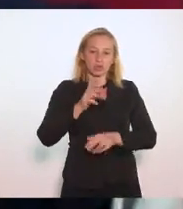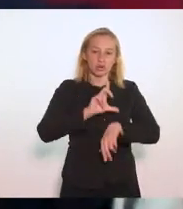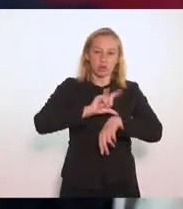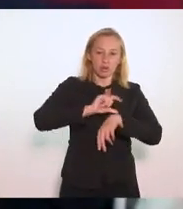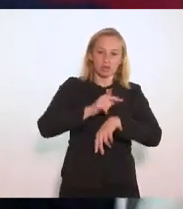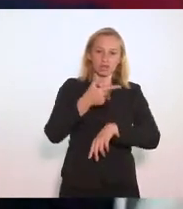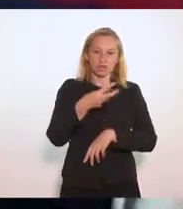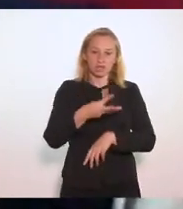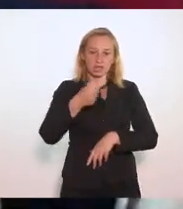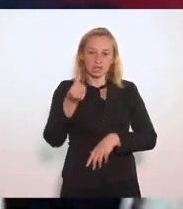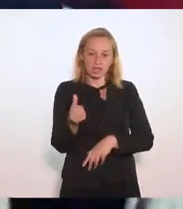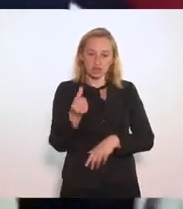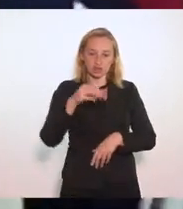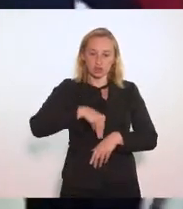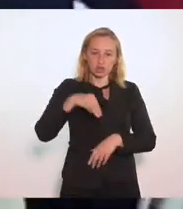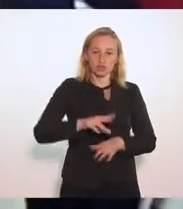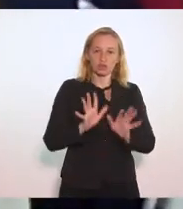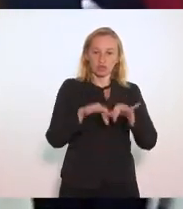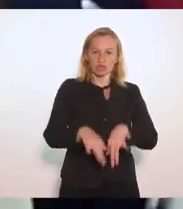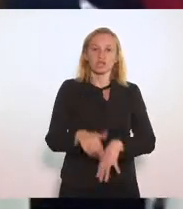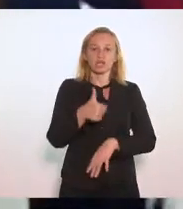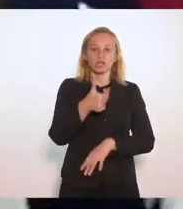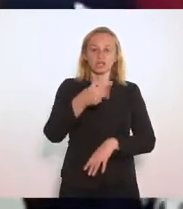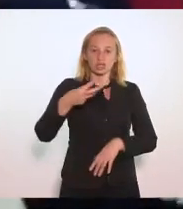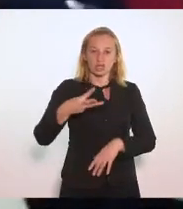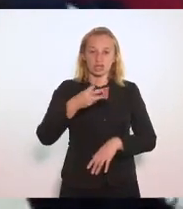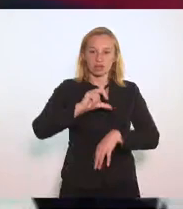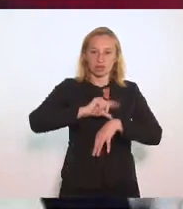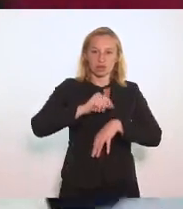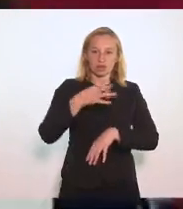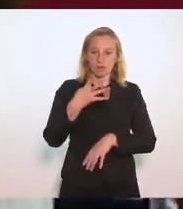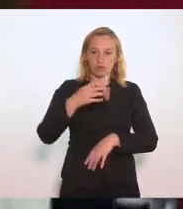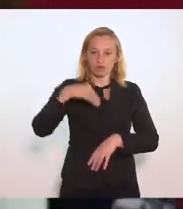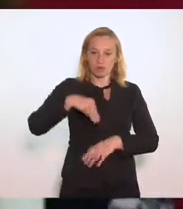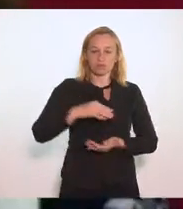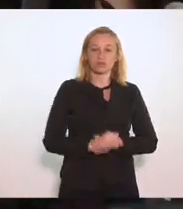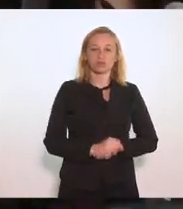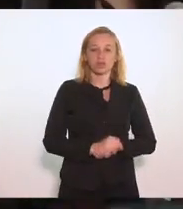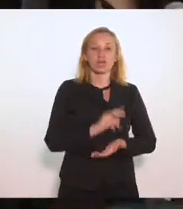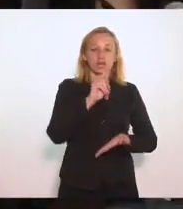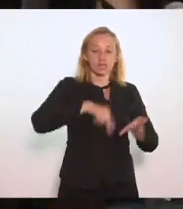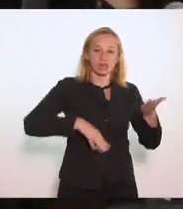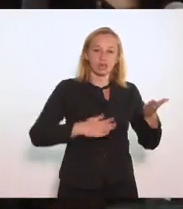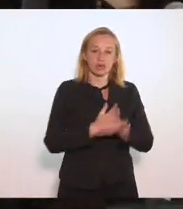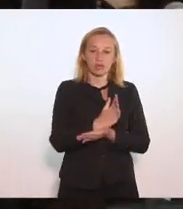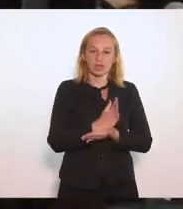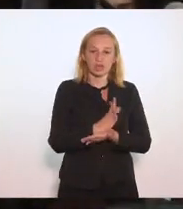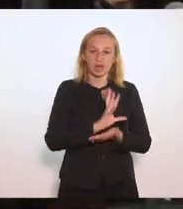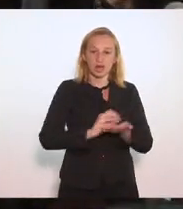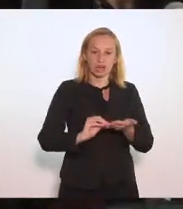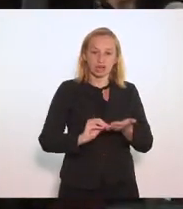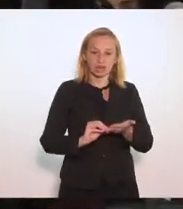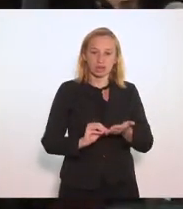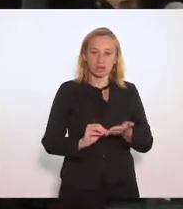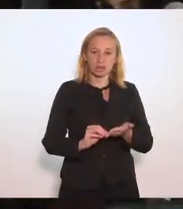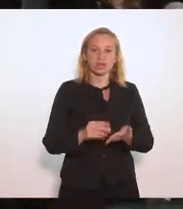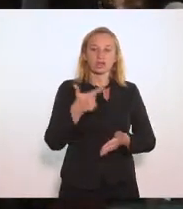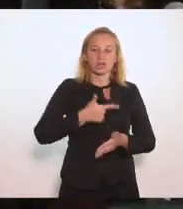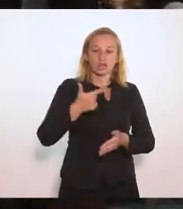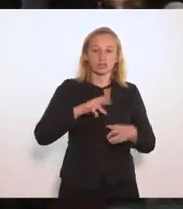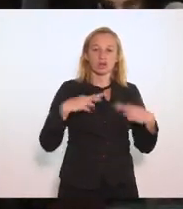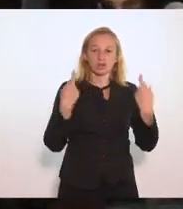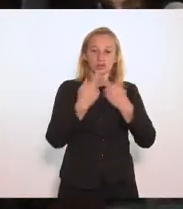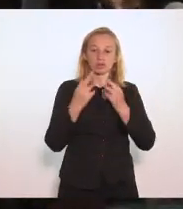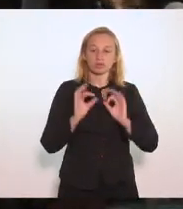36 minutos encerrou-se às 13 horas e 4 minutos. Lida e aprovada a ata passa-se a segunda sessão